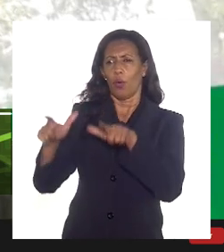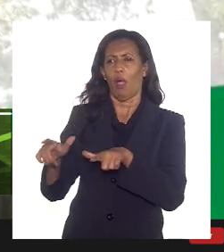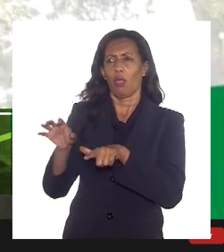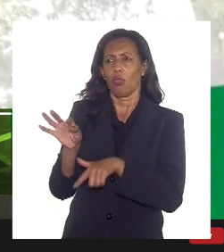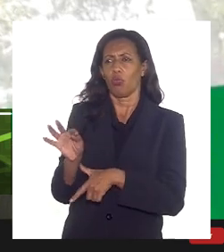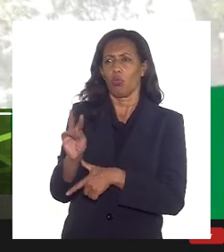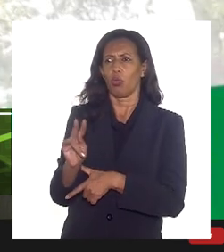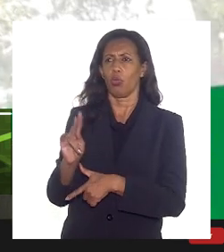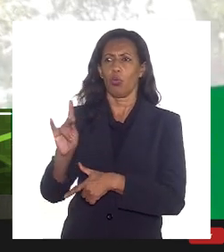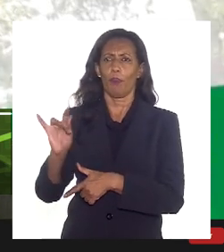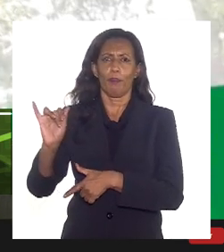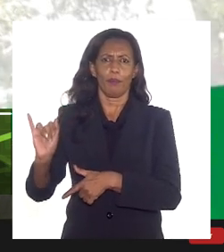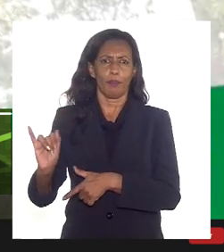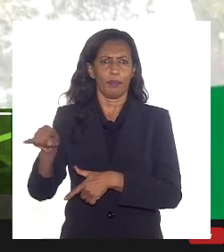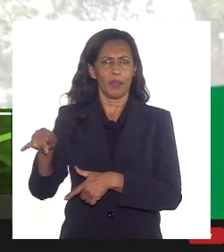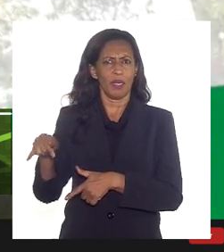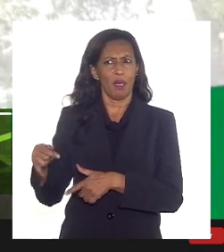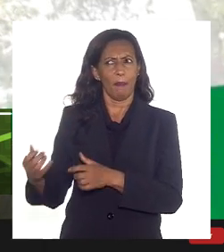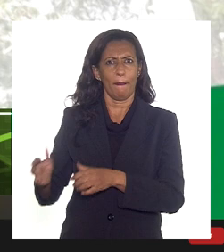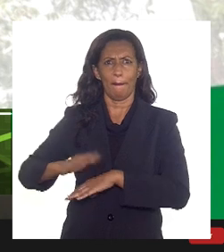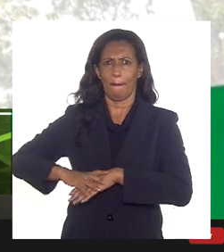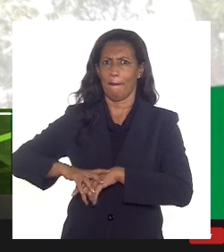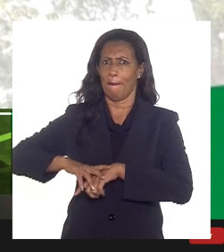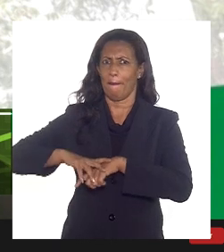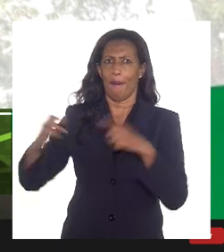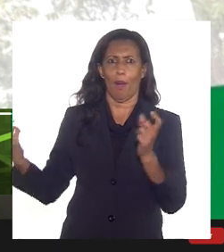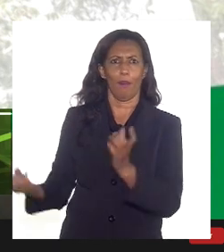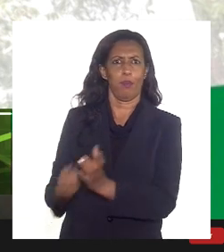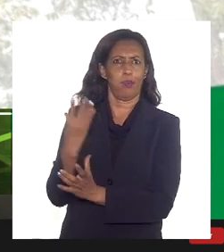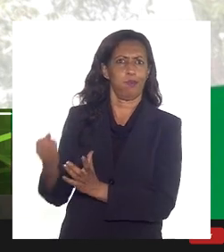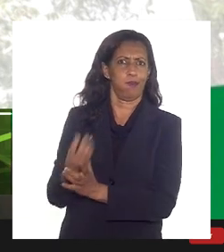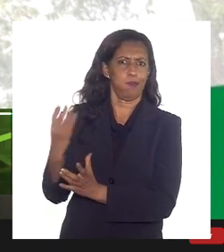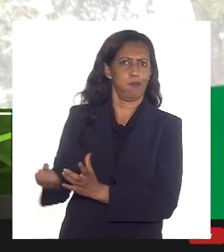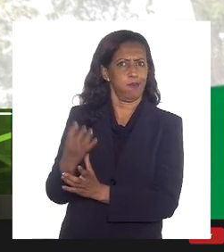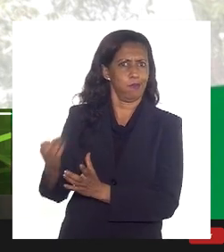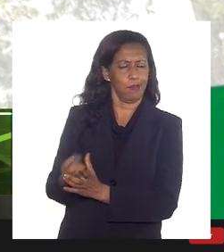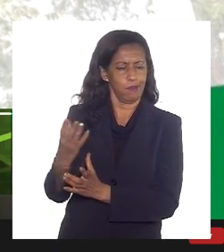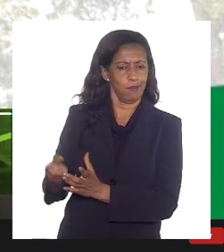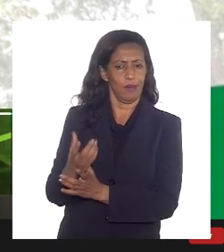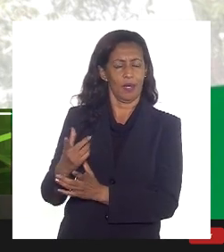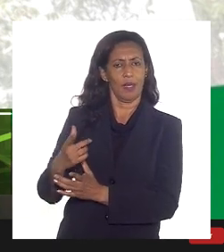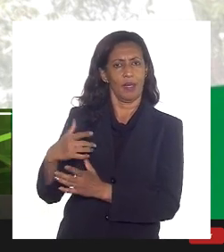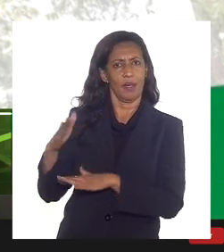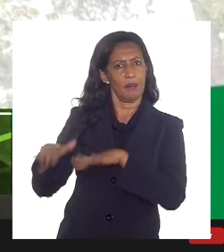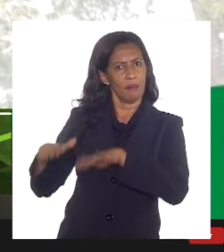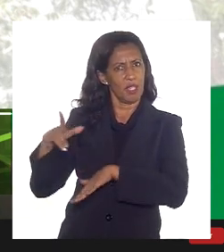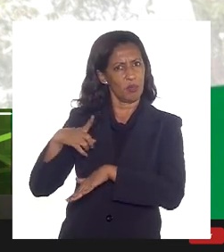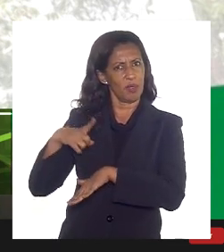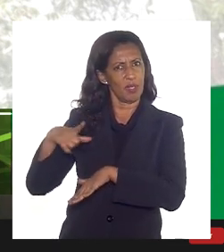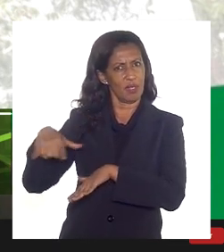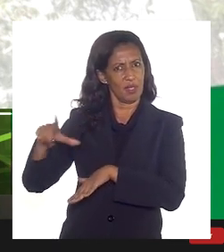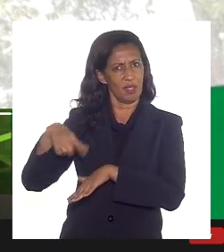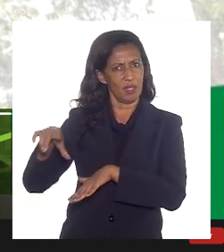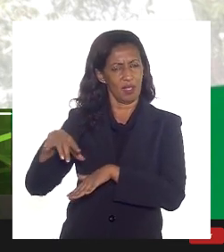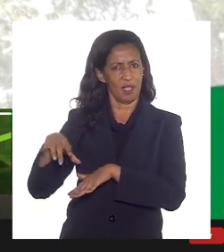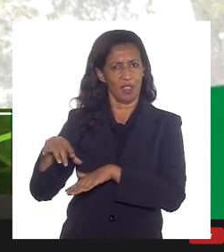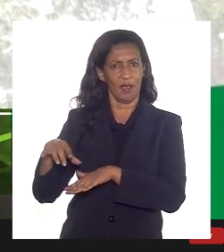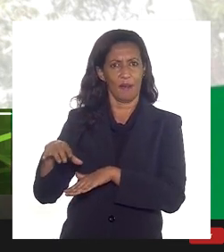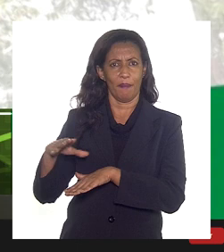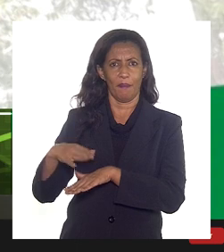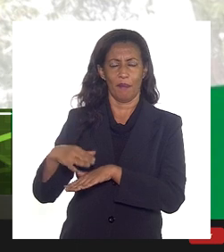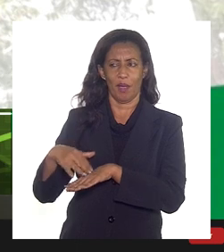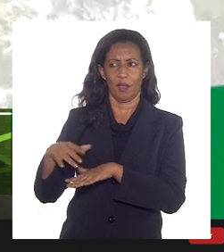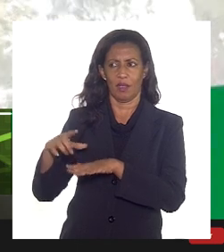é o nosso campo de maior produção. E um campo embora ele tenha seja composto por uma